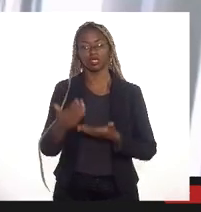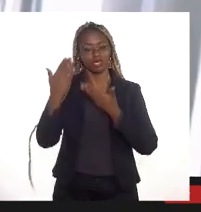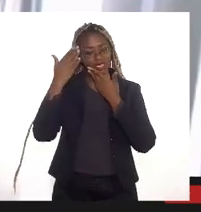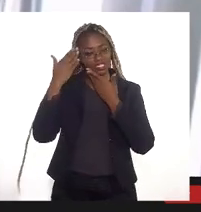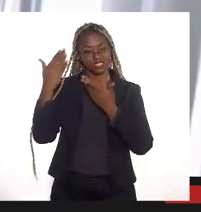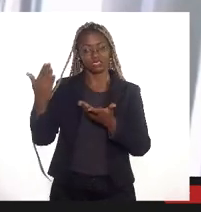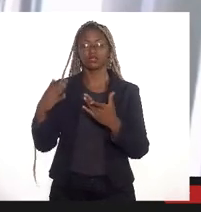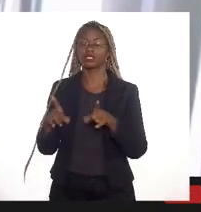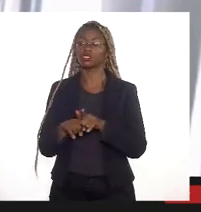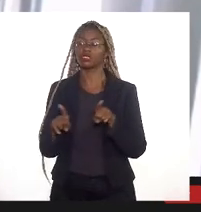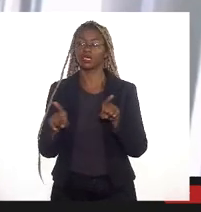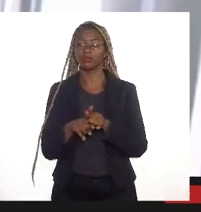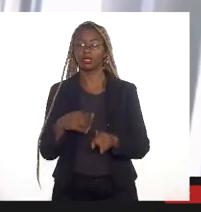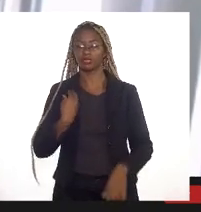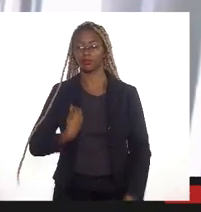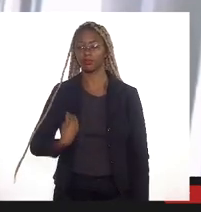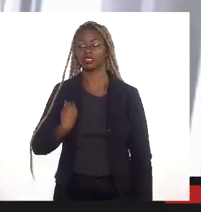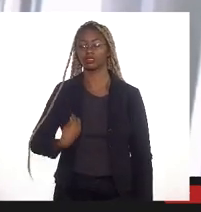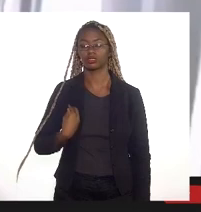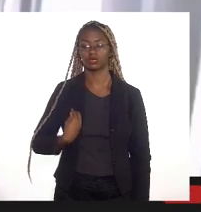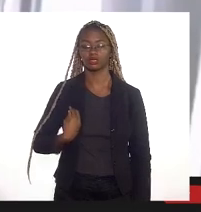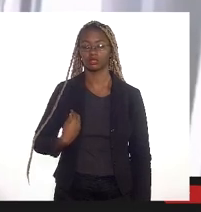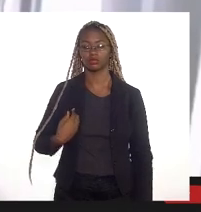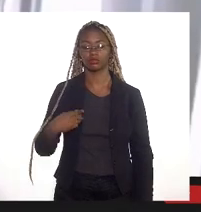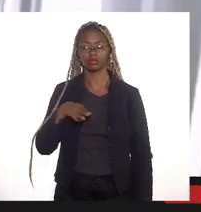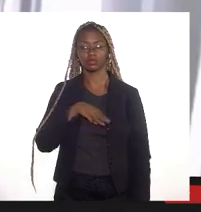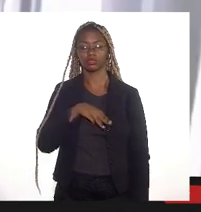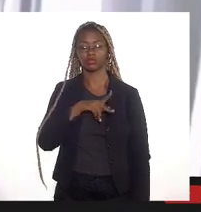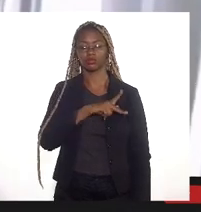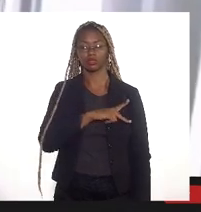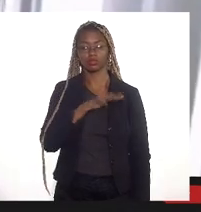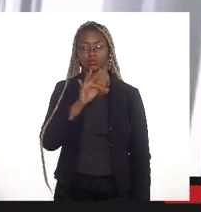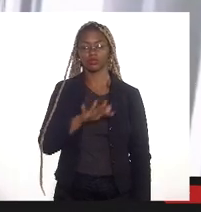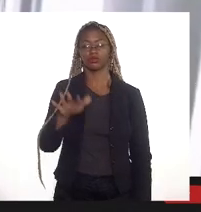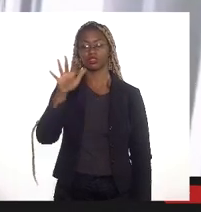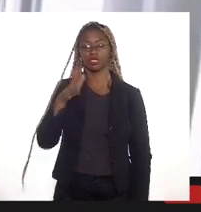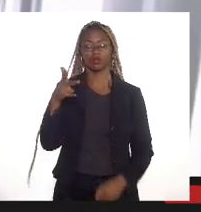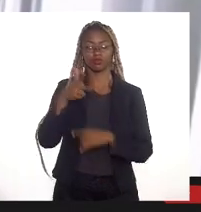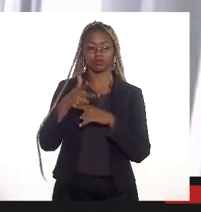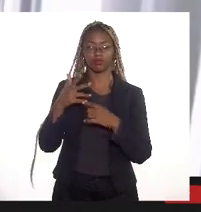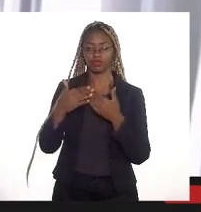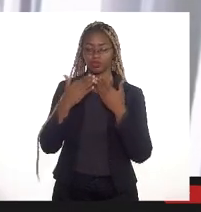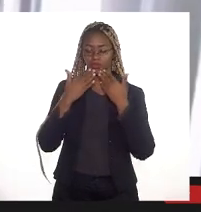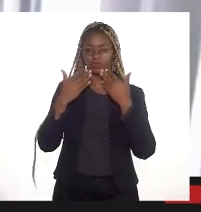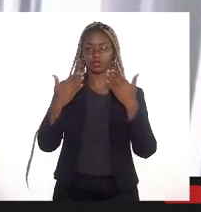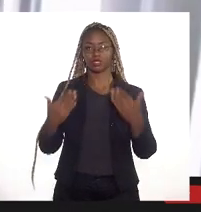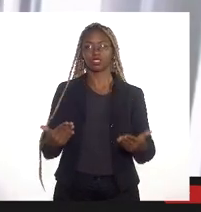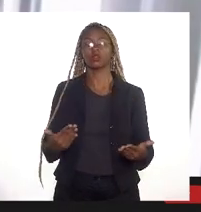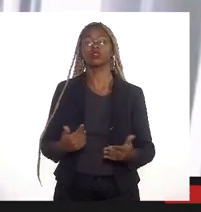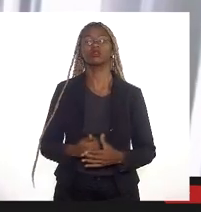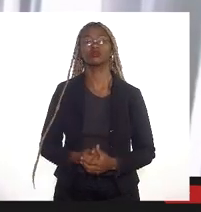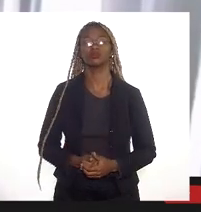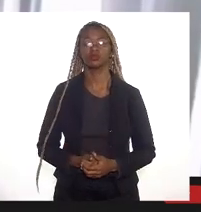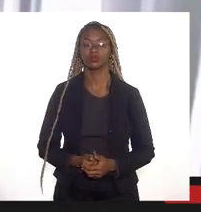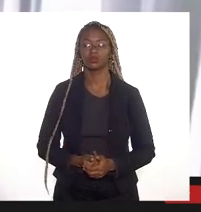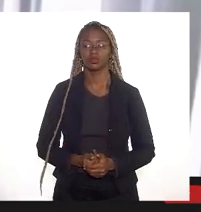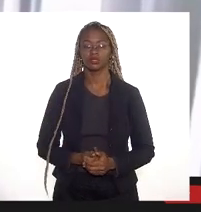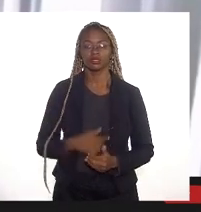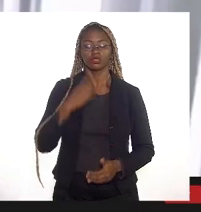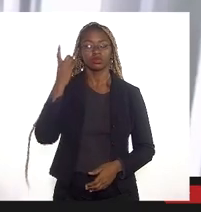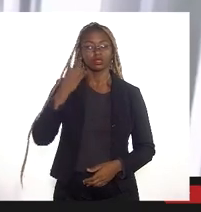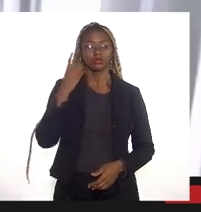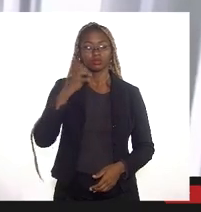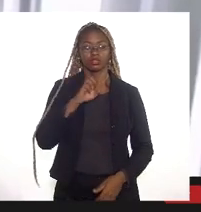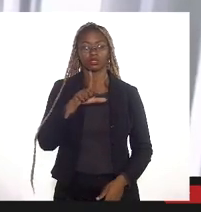também a participação do Ministério Público Federal através do vídeo que foi exibido do procurador Júlio José e do deputado